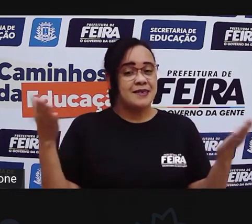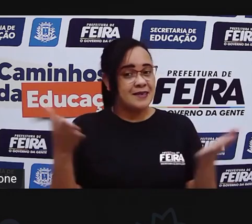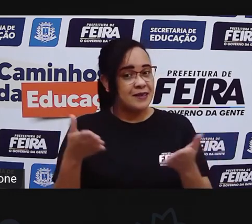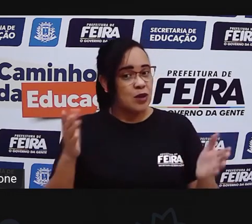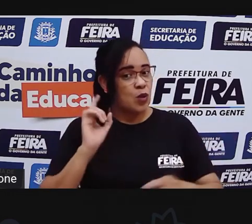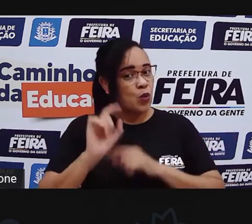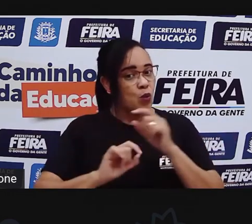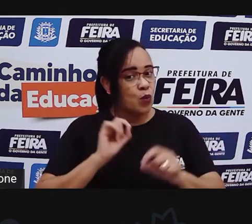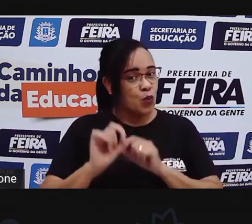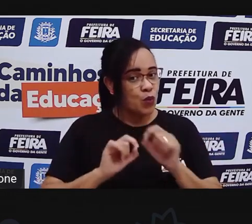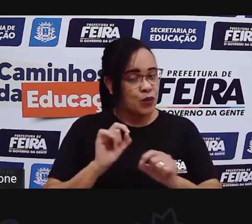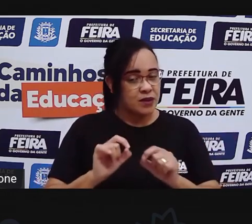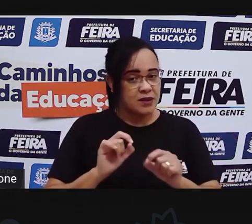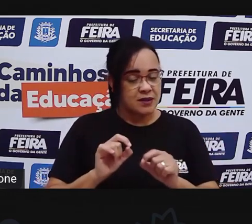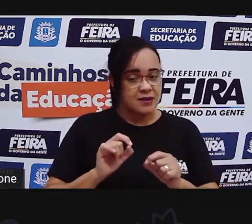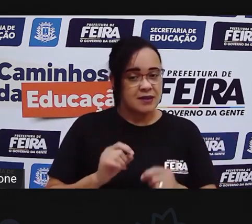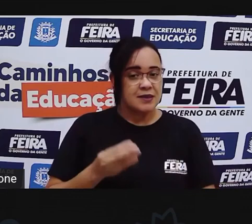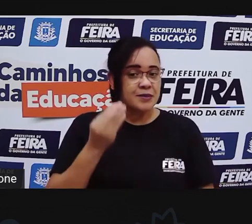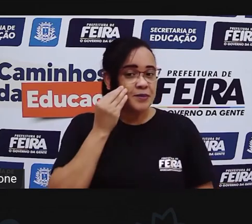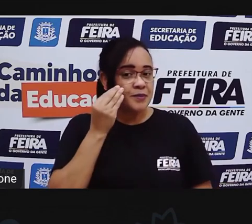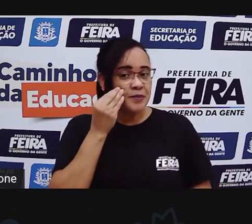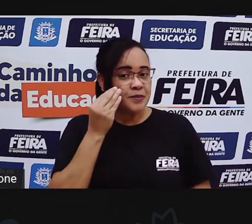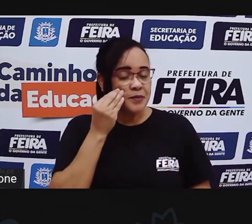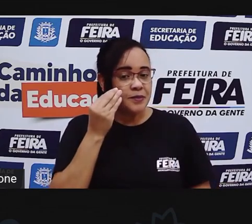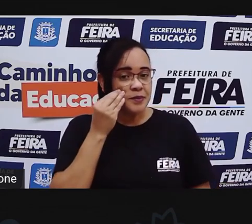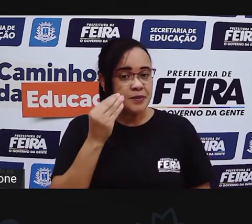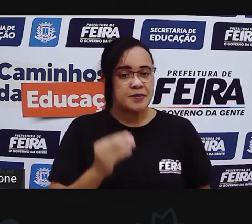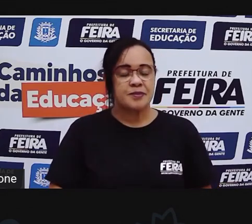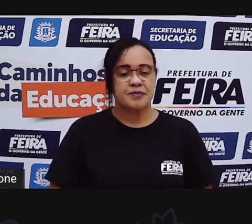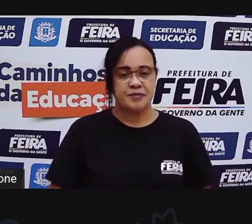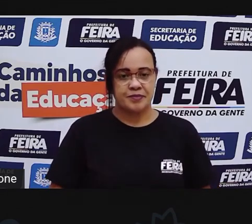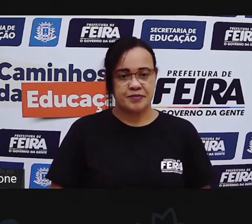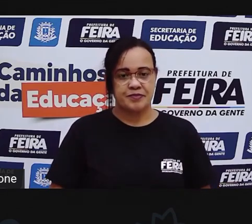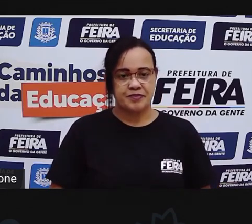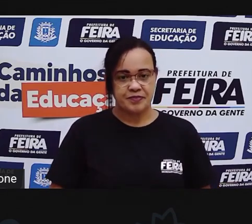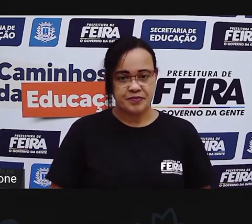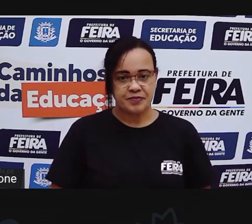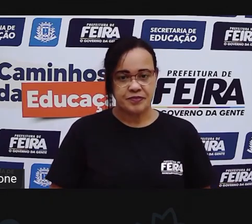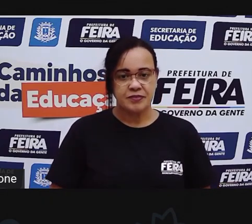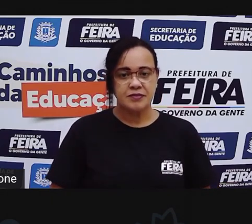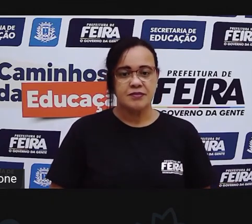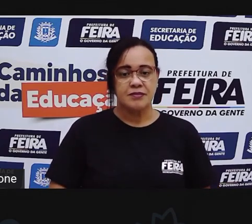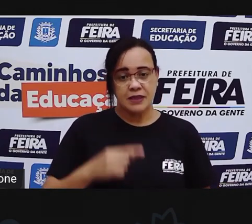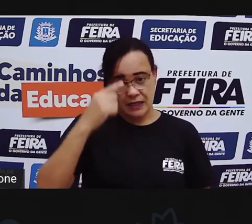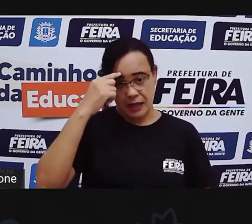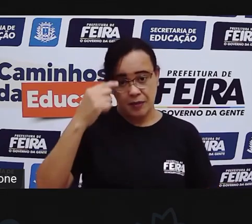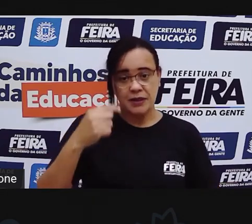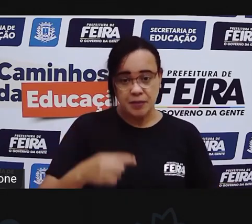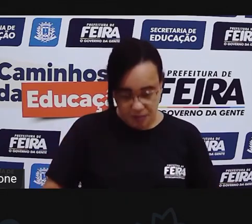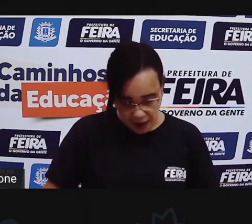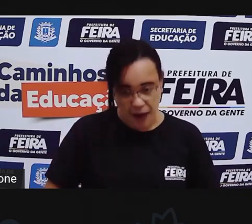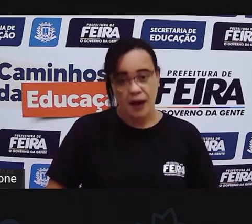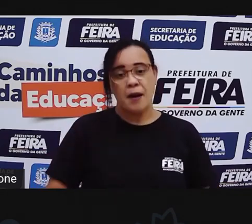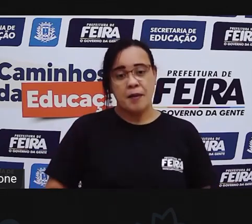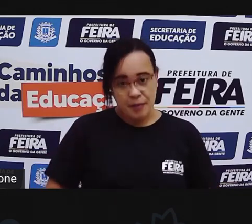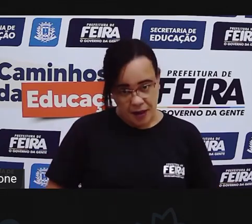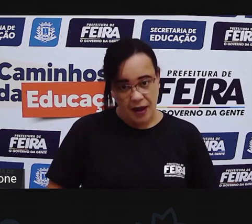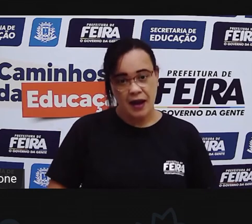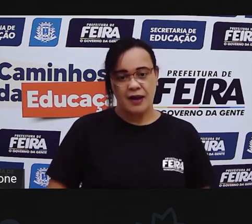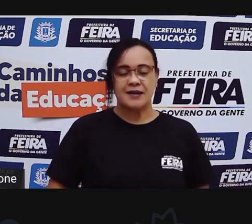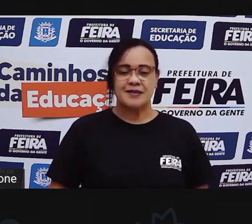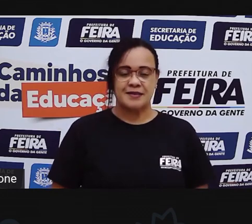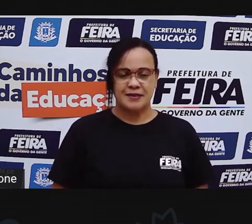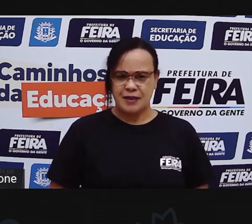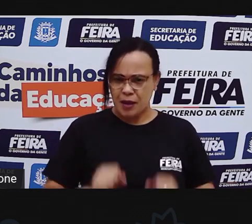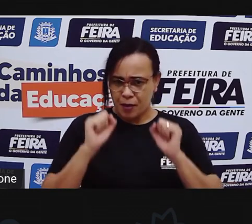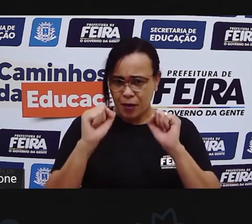Agora, você vai tentar, ó, balançar, né, a bola com a sua cabeça, certo? Então, como o jogador de futebol